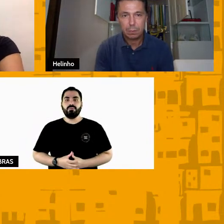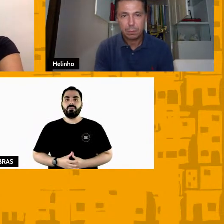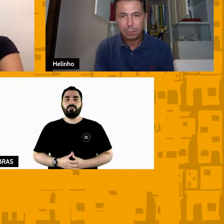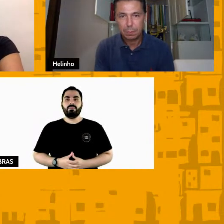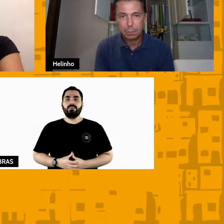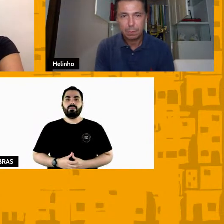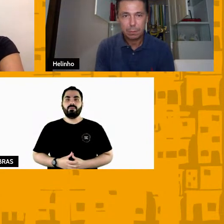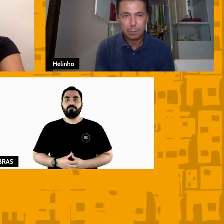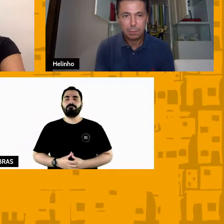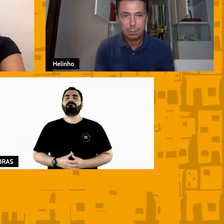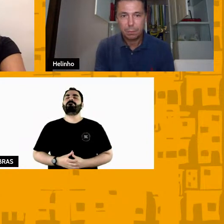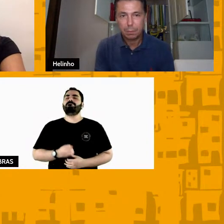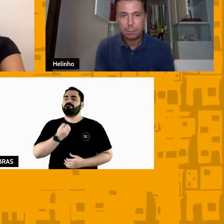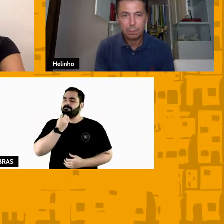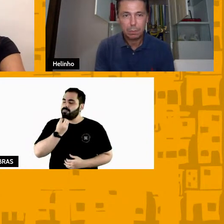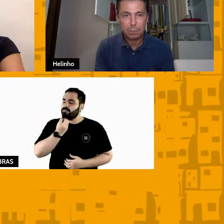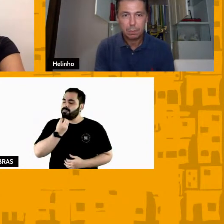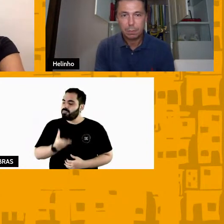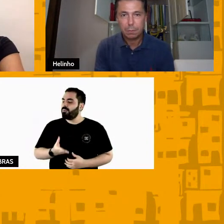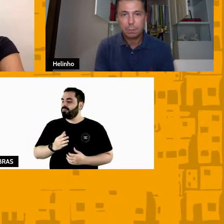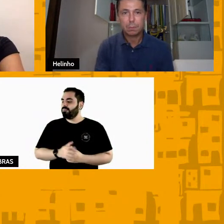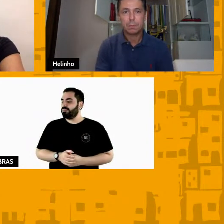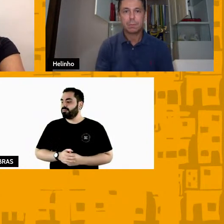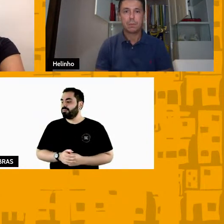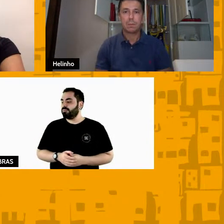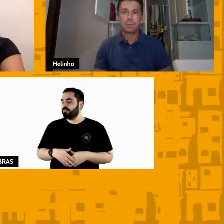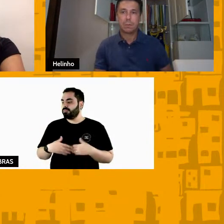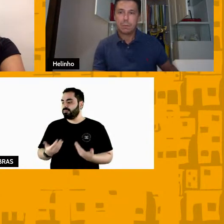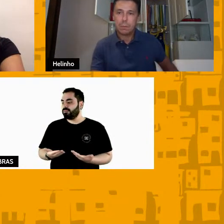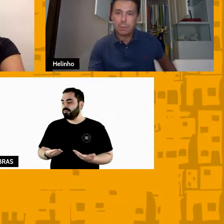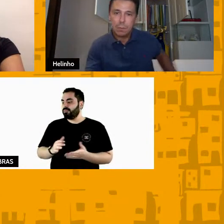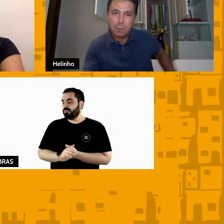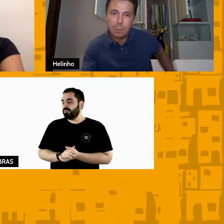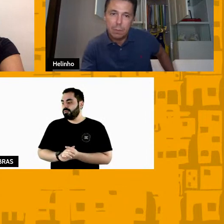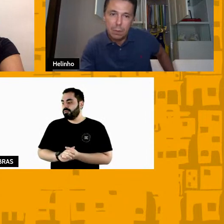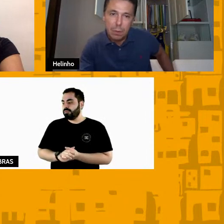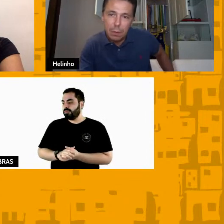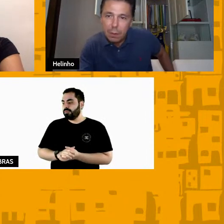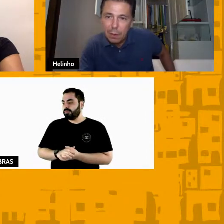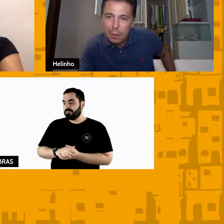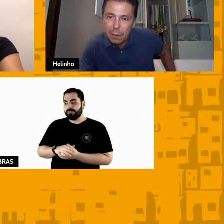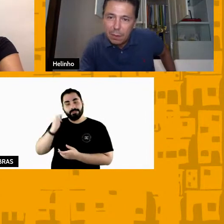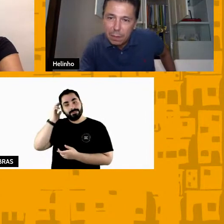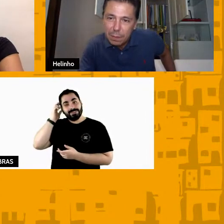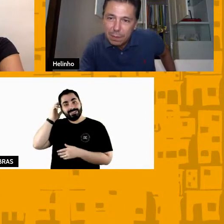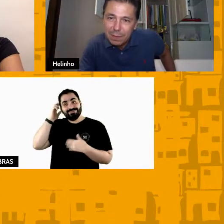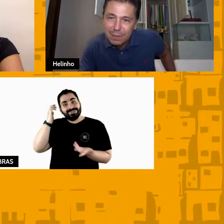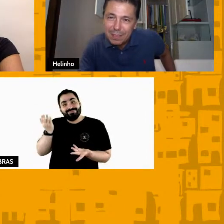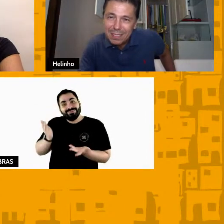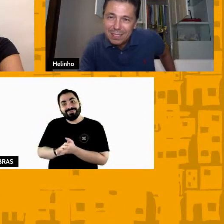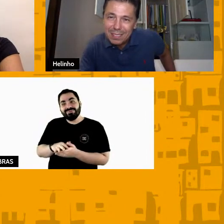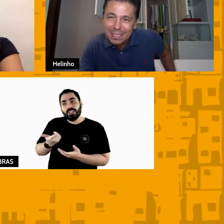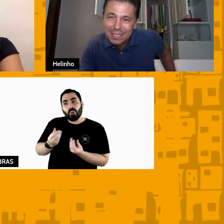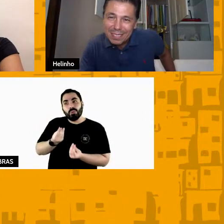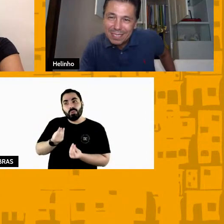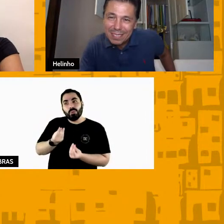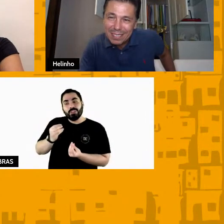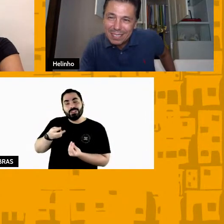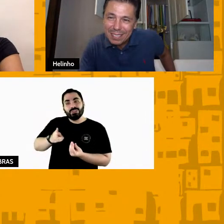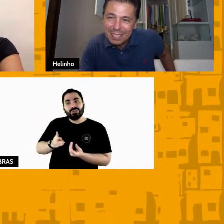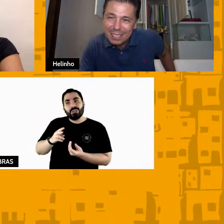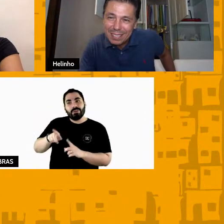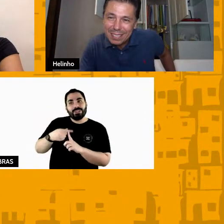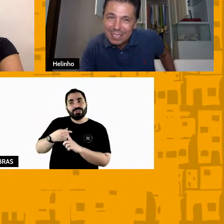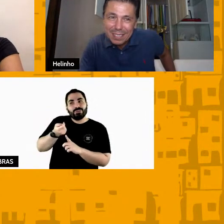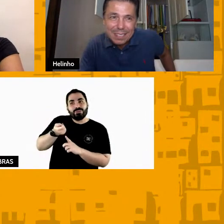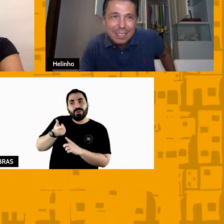muito bom Eduardo estamos autorizados a seguir um pouquinho aqui está tão bom esse papo a gente chegou às nove horas como é que